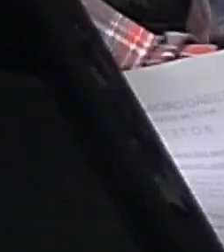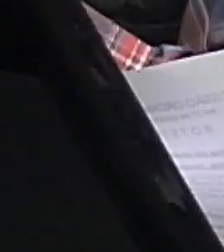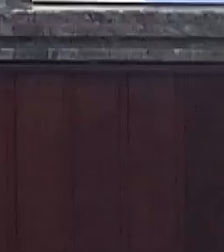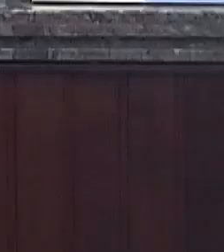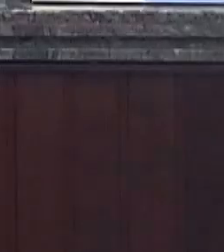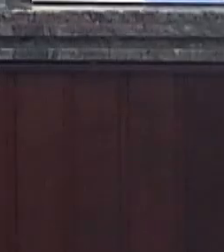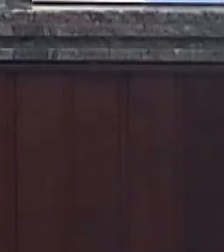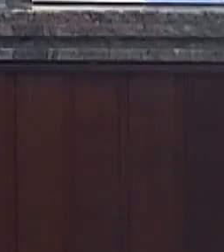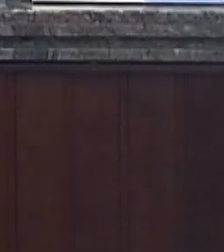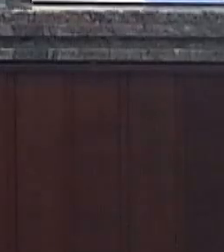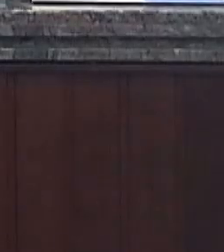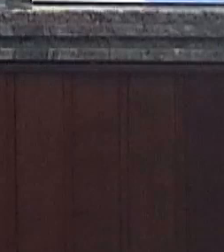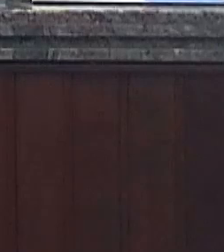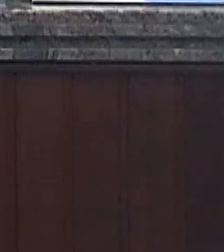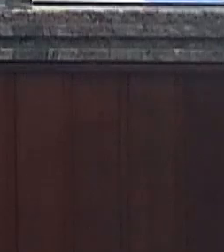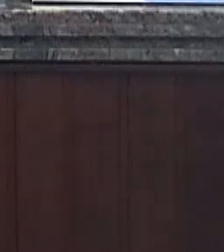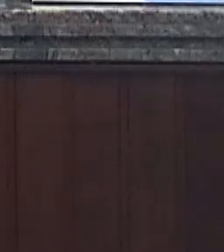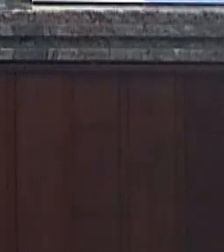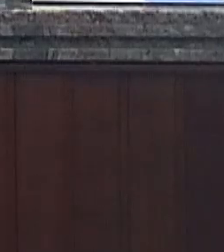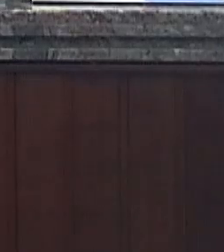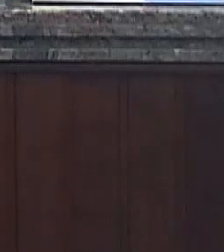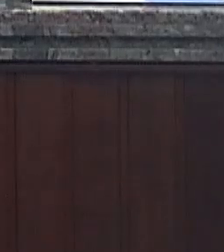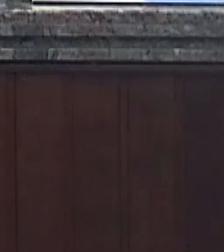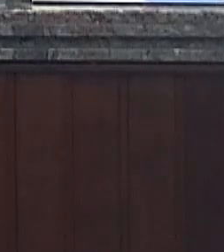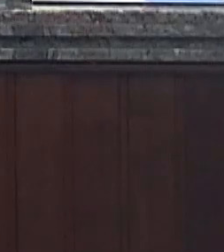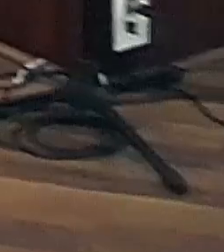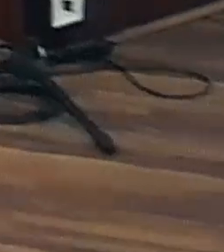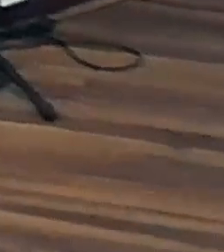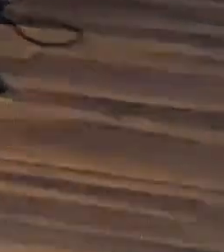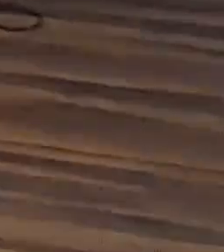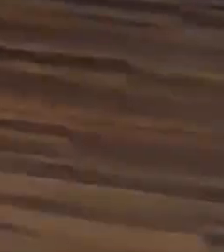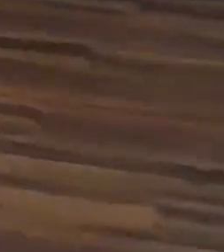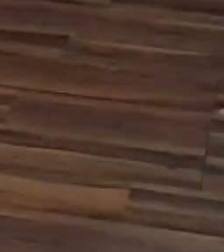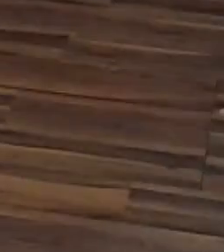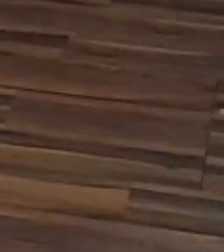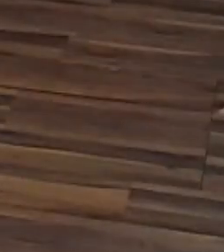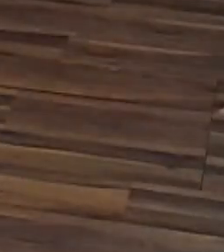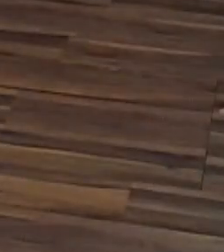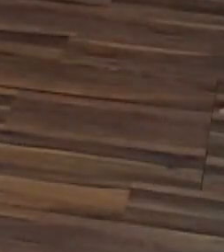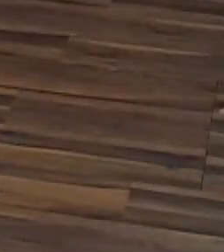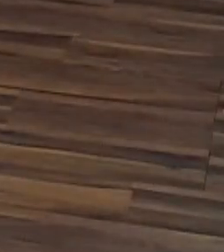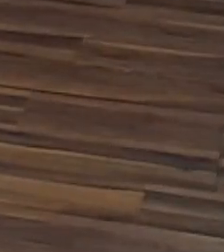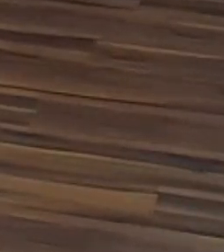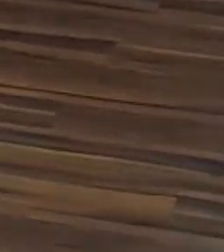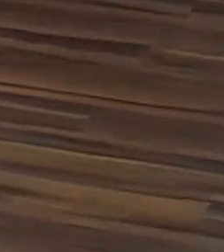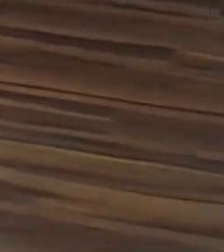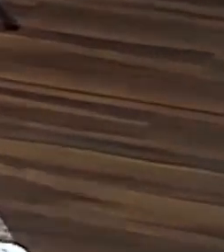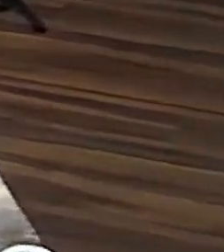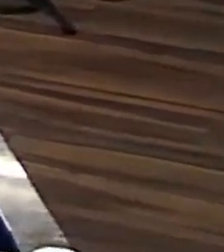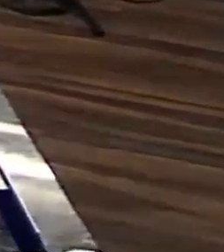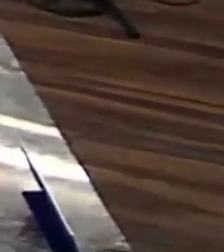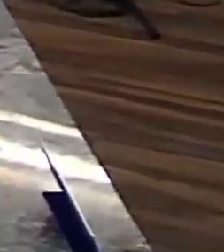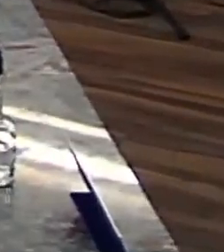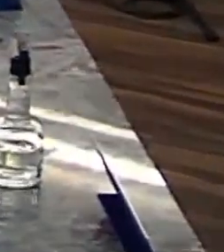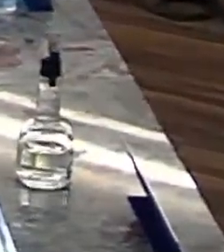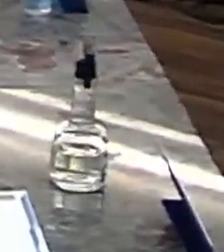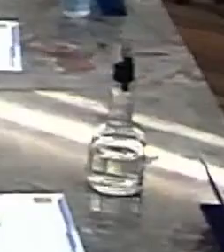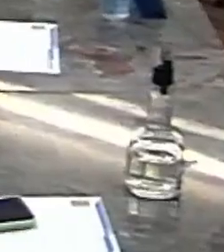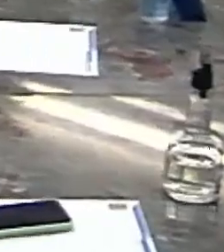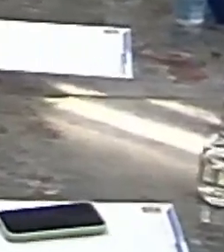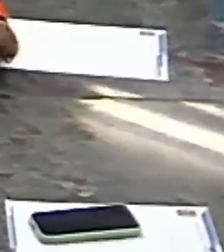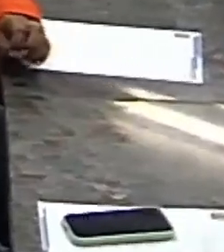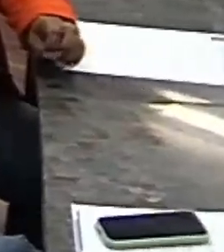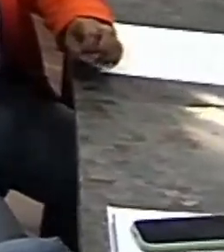ordinária de 2024. Ninguém querendo fazer uso da palavra, eu coloco em votação. Se favoráveis permaneçam como estão, está